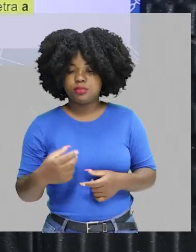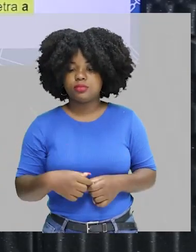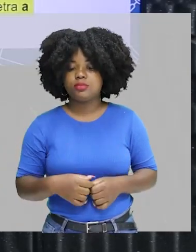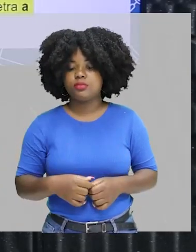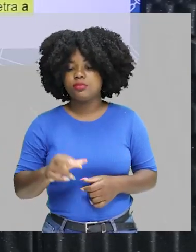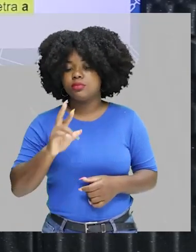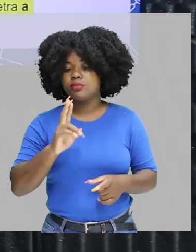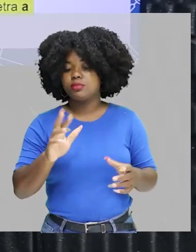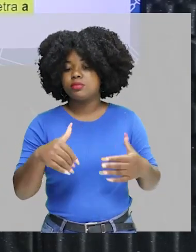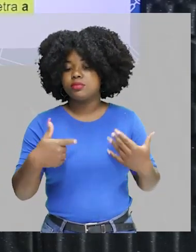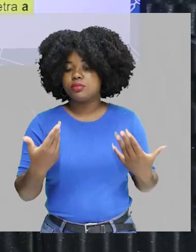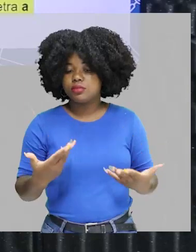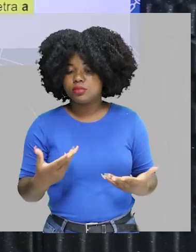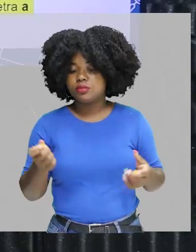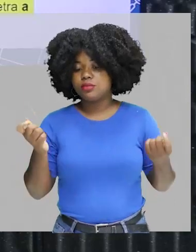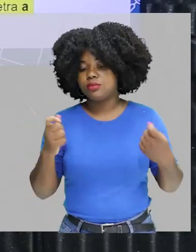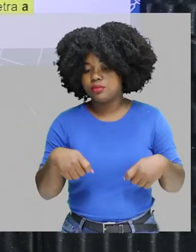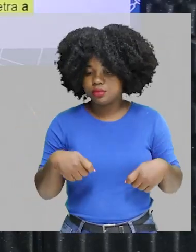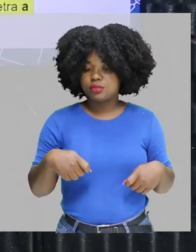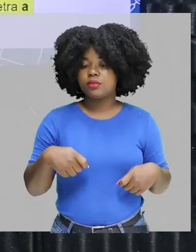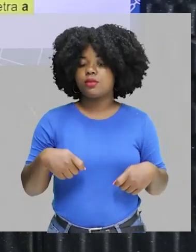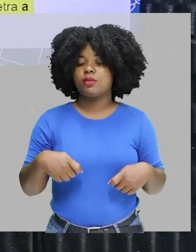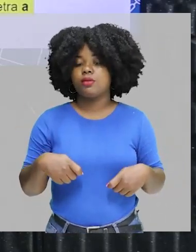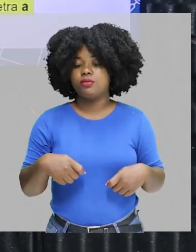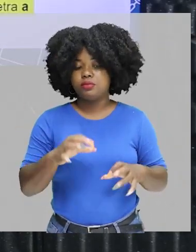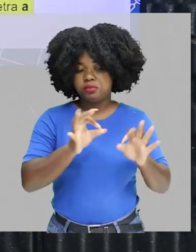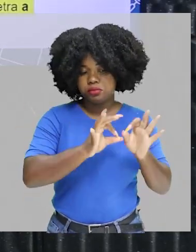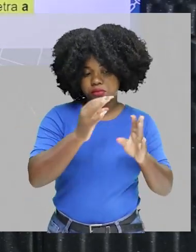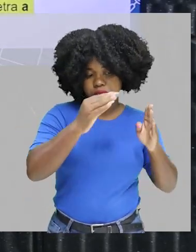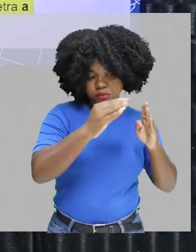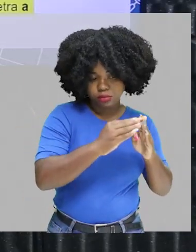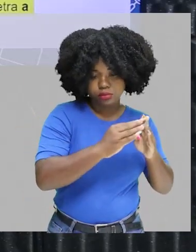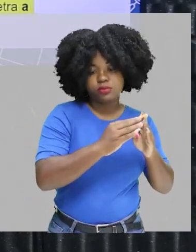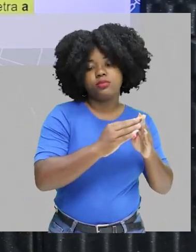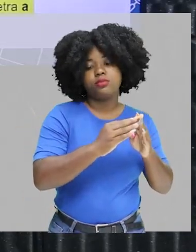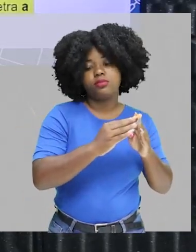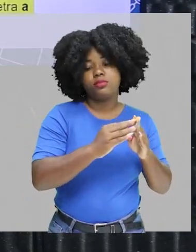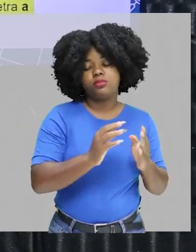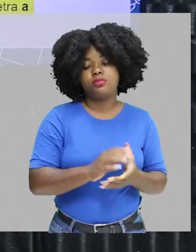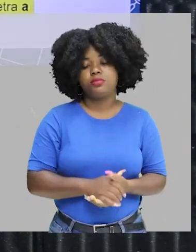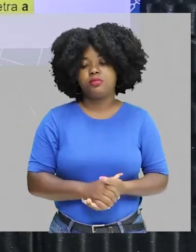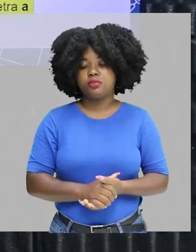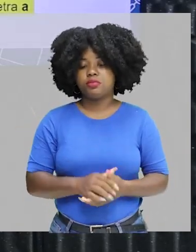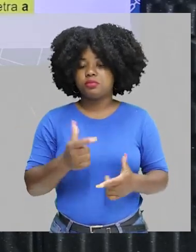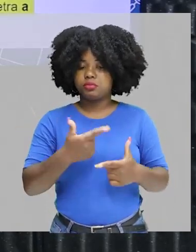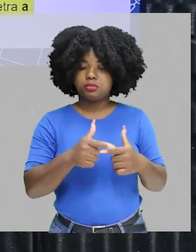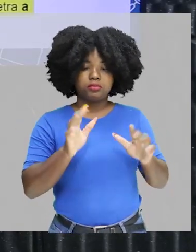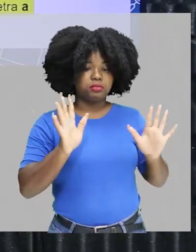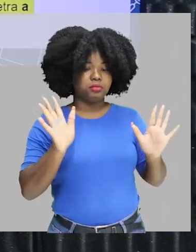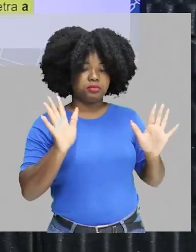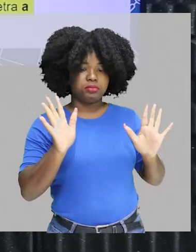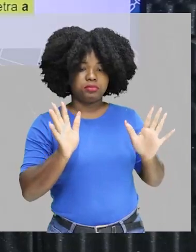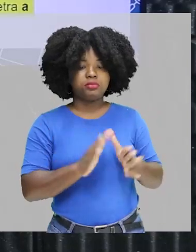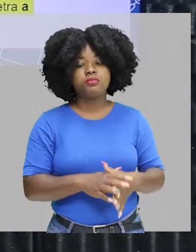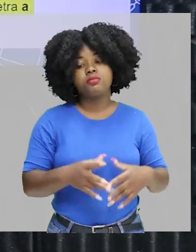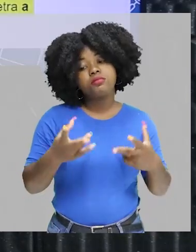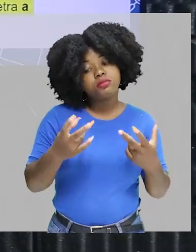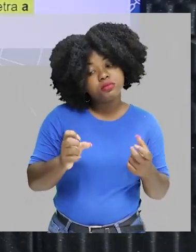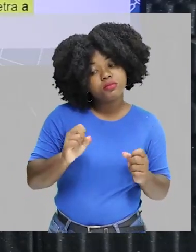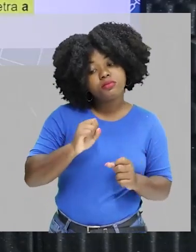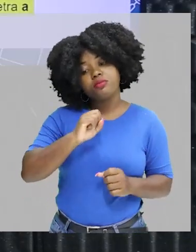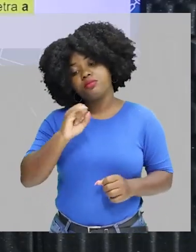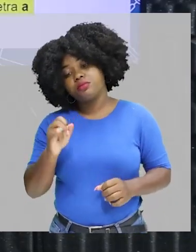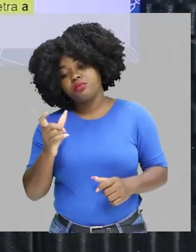O resultado, você pode, mais uma vez, fazer esse cálculo em casa, sem problema nenhum, certo? Até para ver se realmente